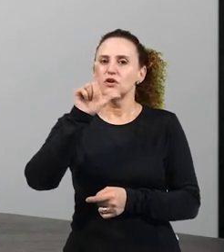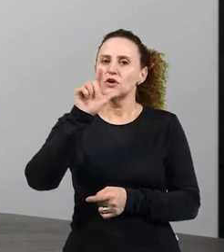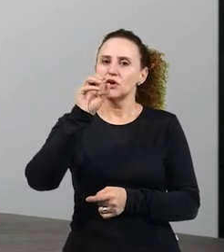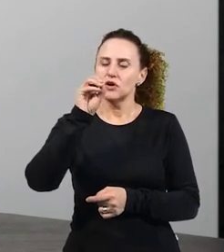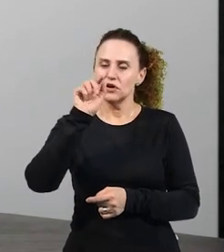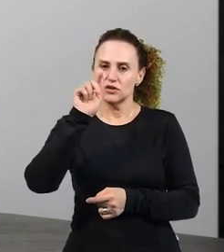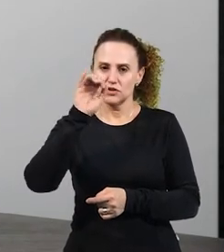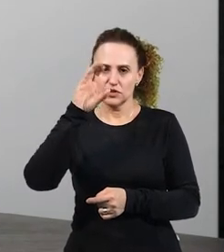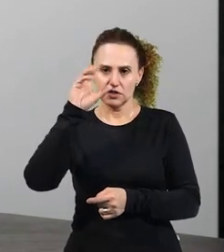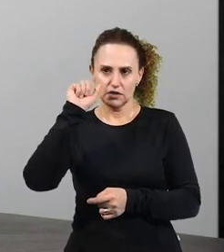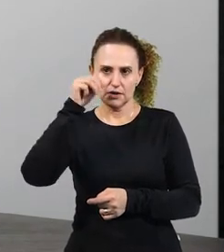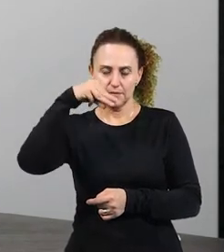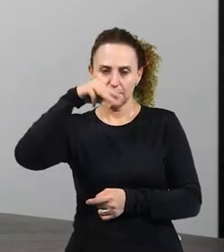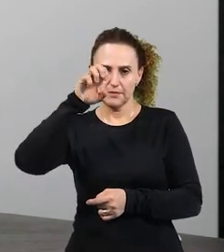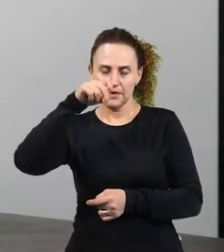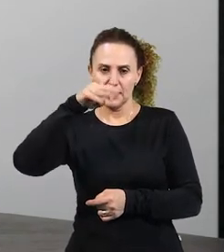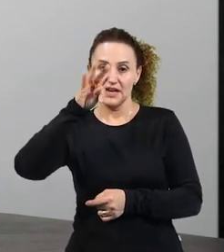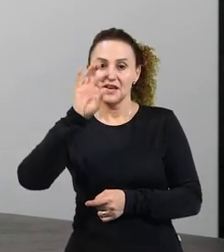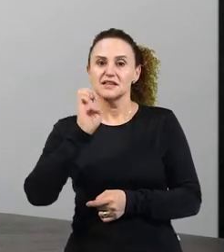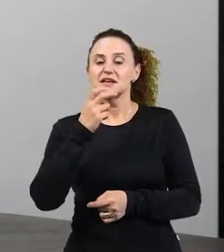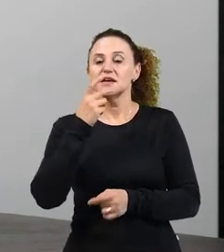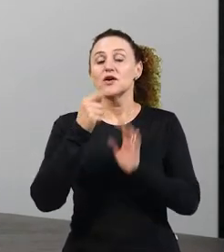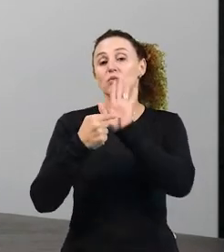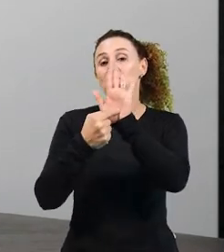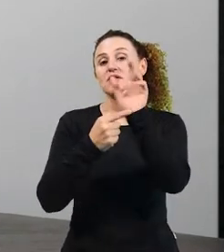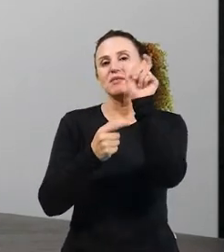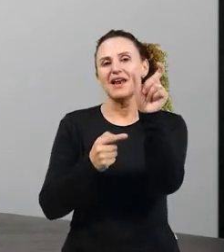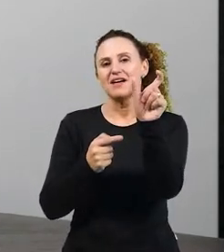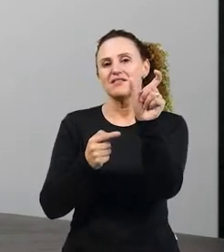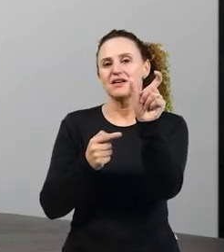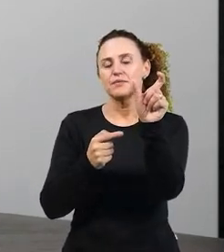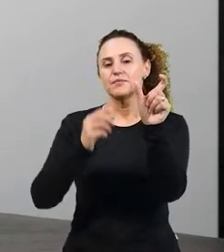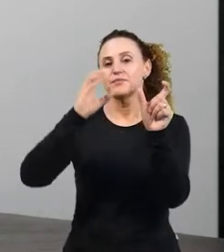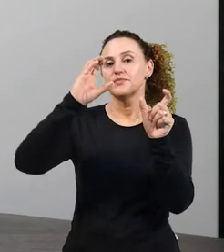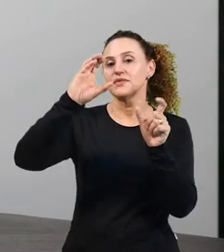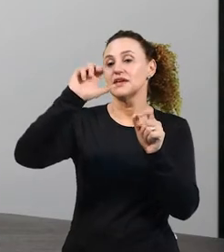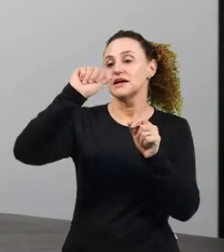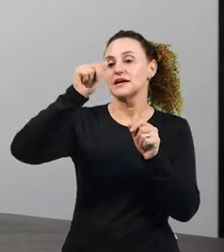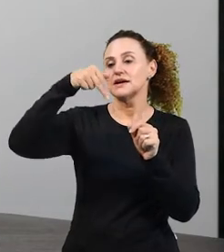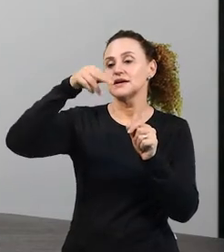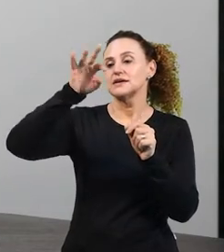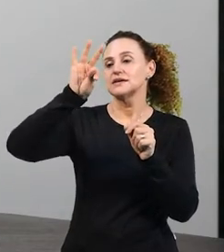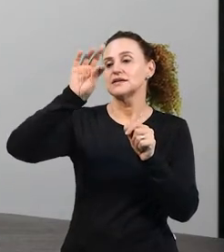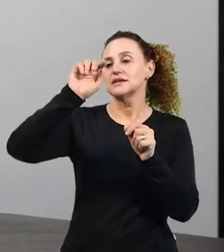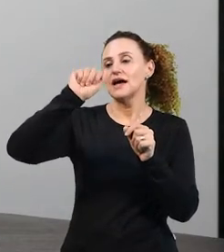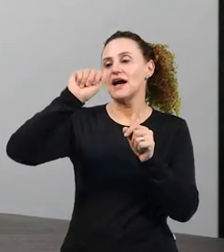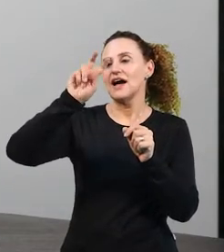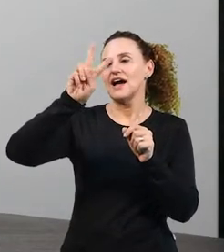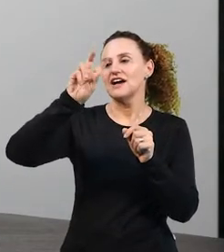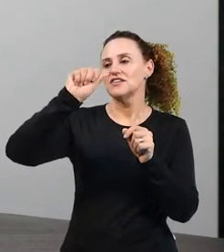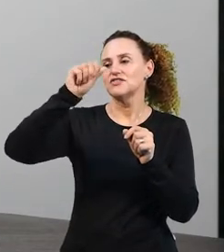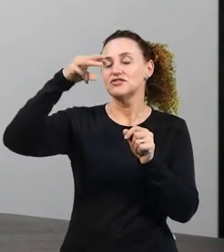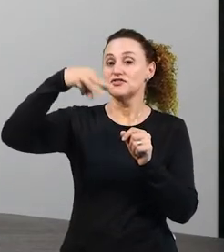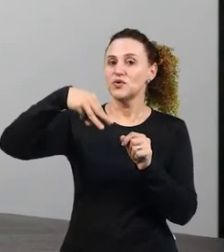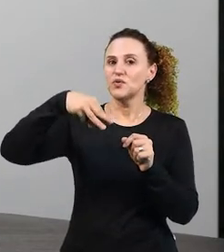coloco lá a palavra cantavam. Aí você fala assim, aí é verbo.